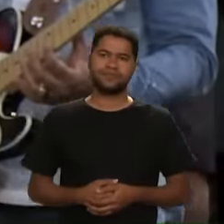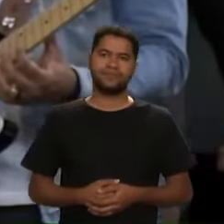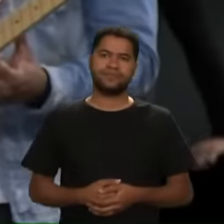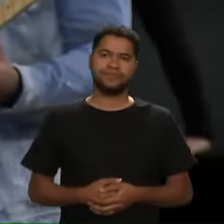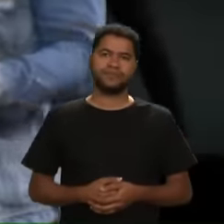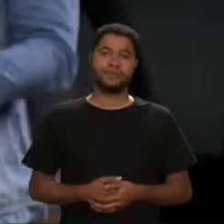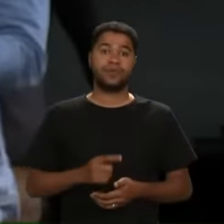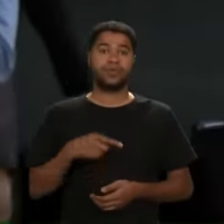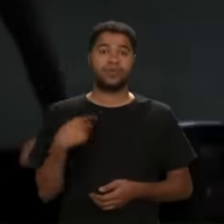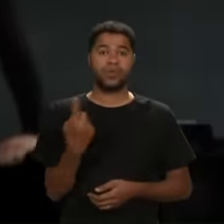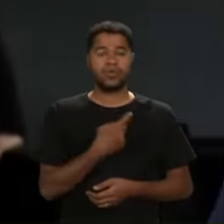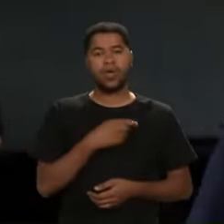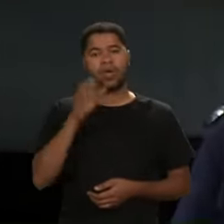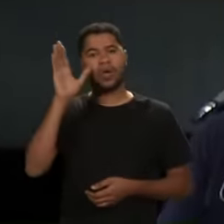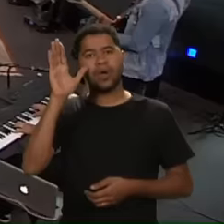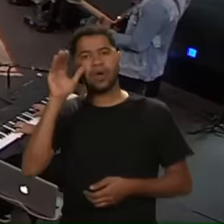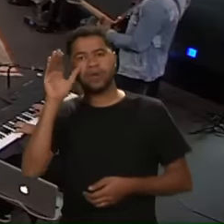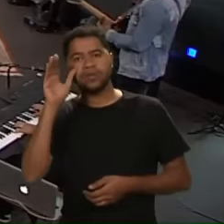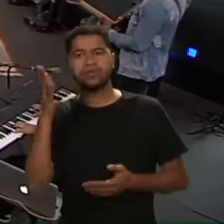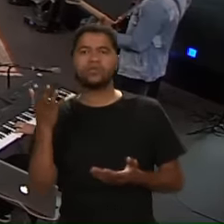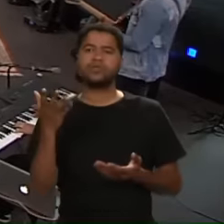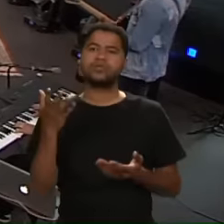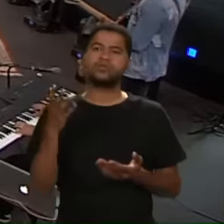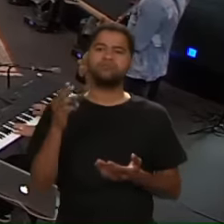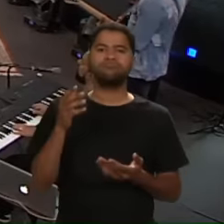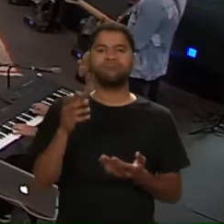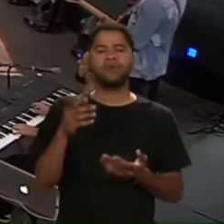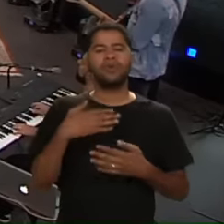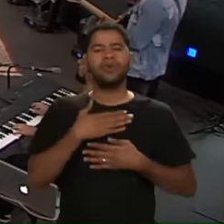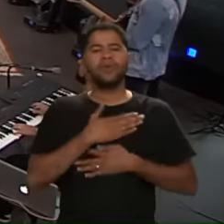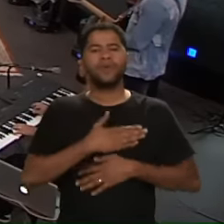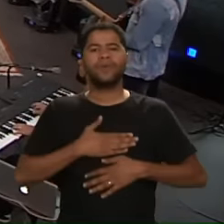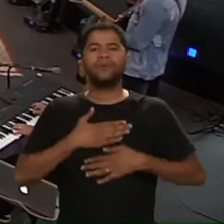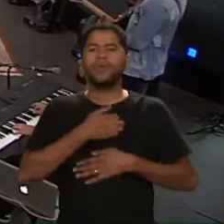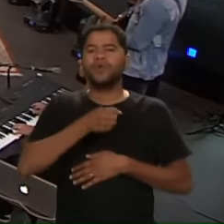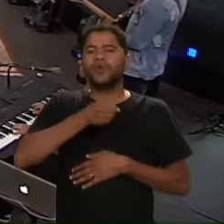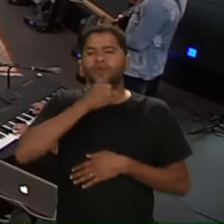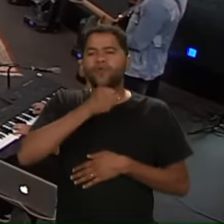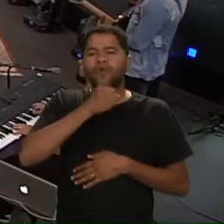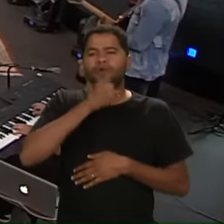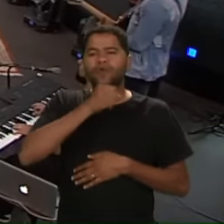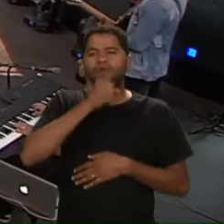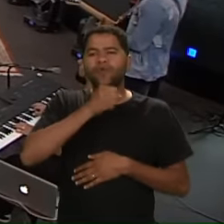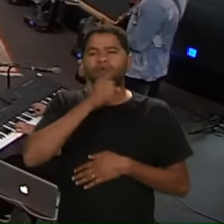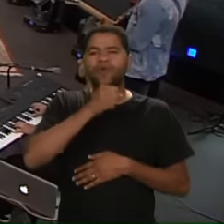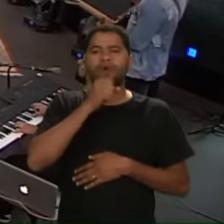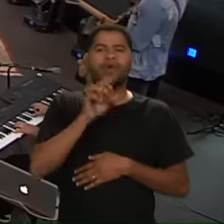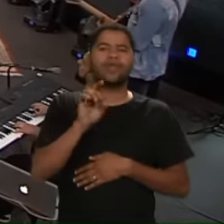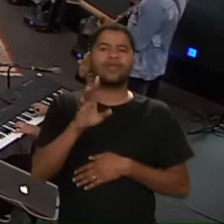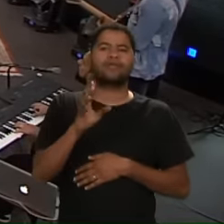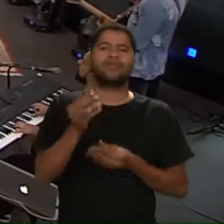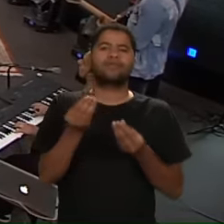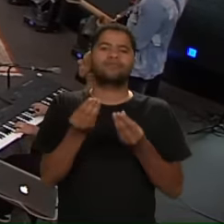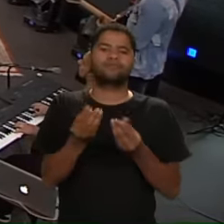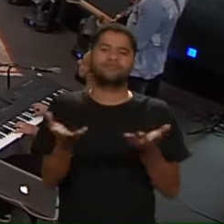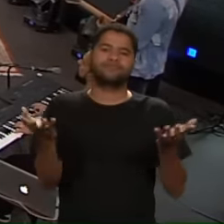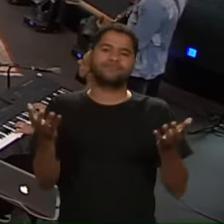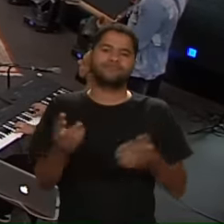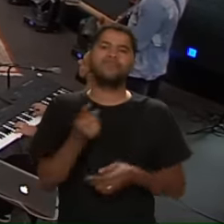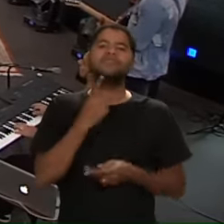Quando meus Netinhos Estão lá Em casa O prazer Do vovô É só Satisfazer